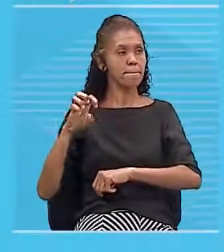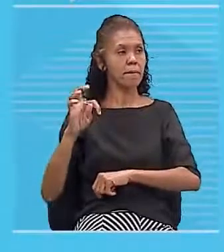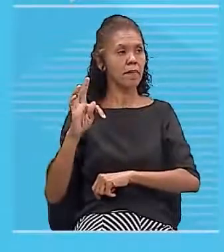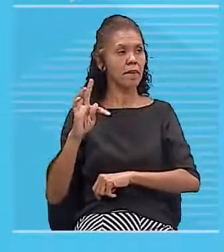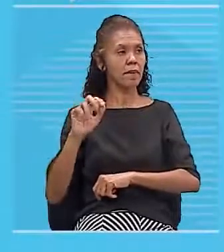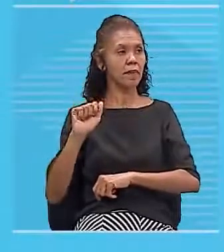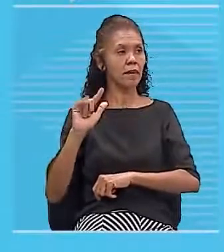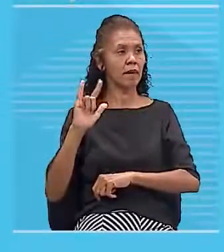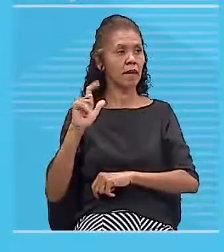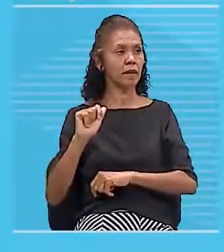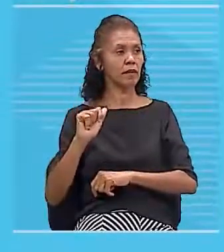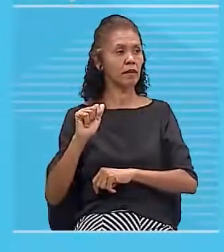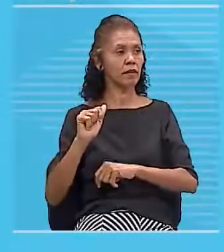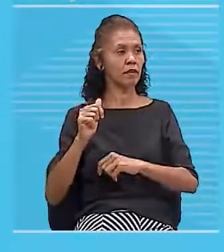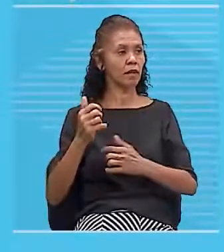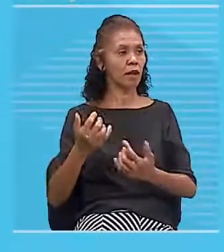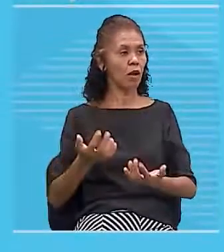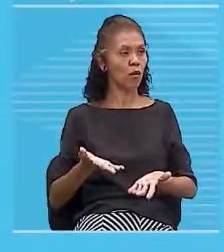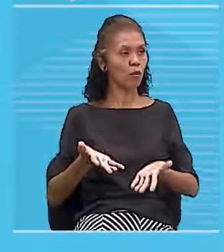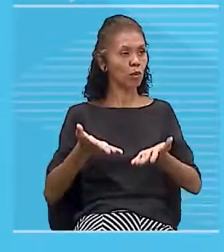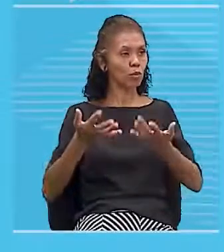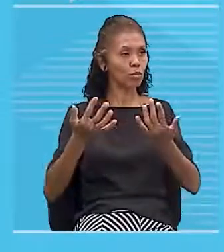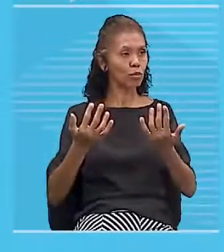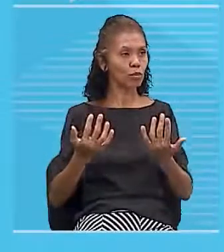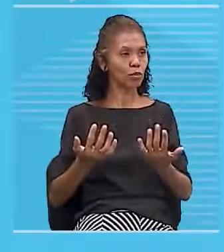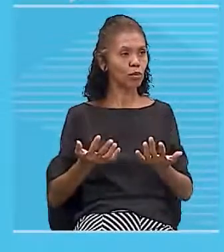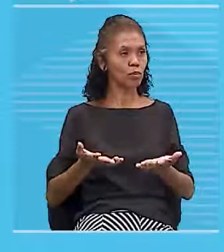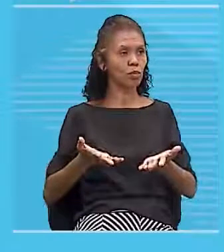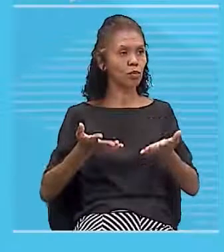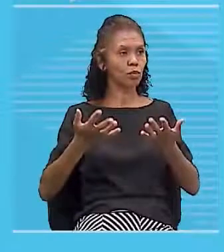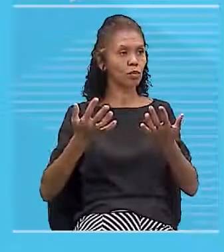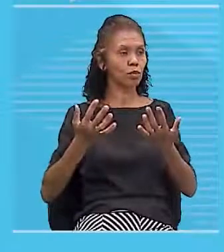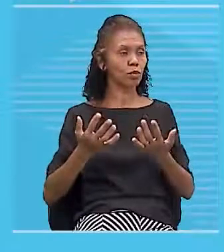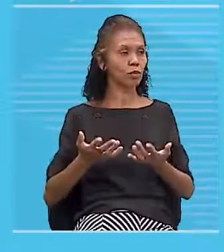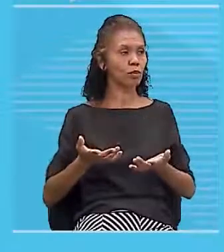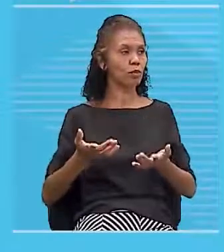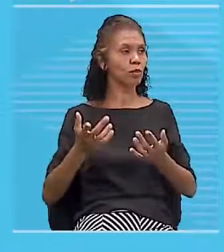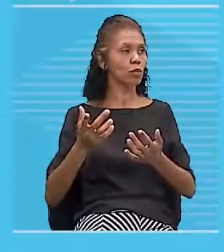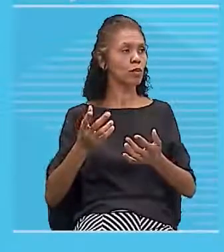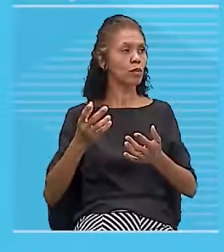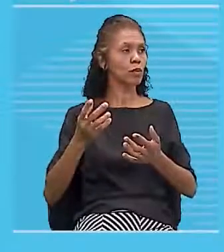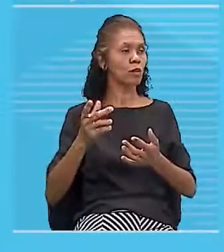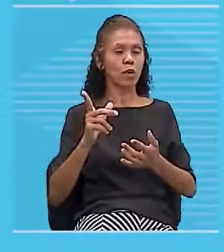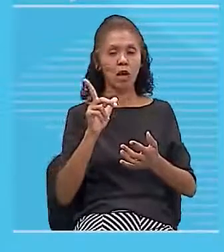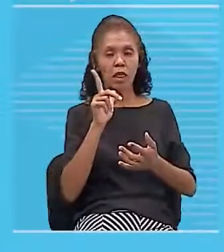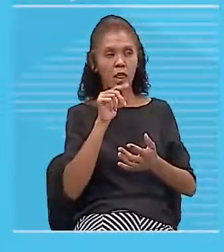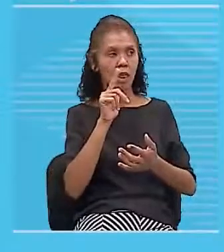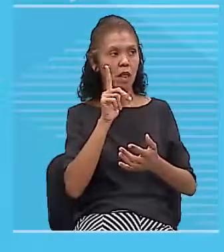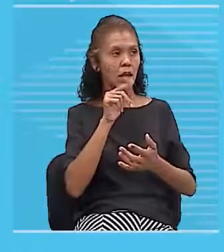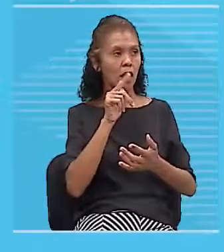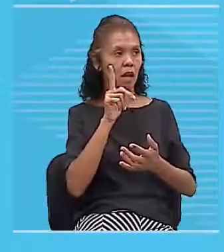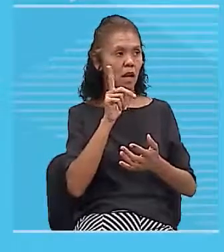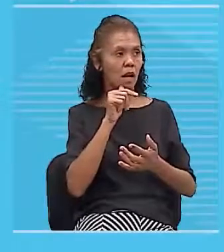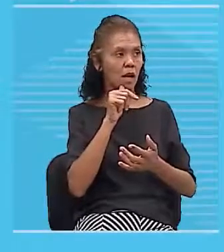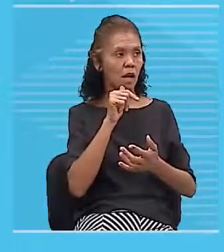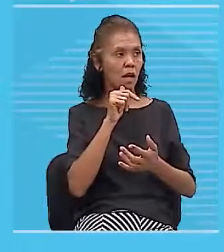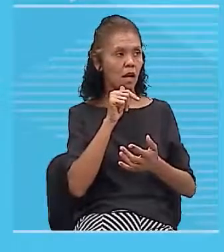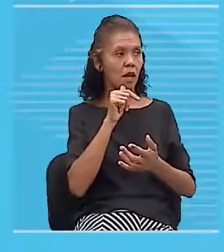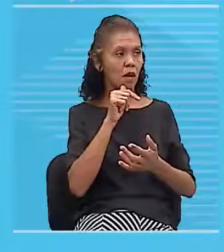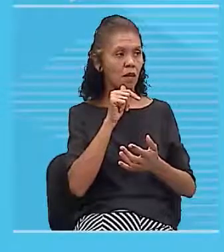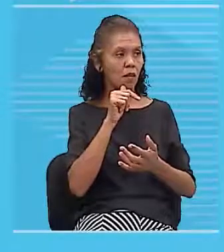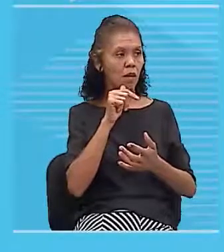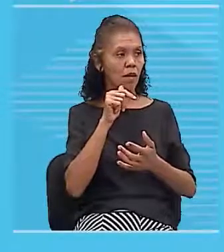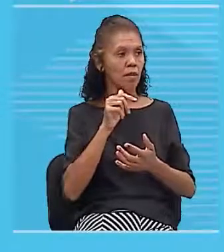água de um recipiente então na imagem você tem uma pequenininha chapa metálica